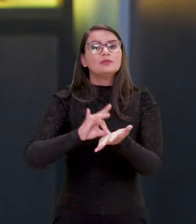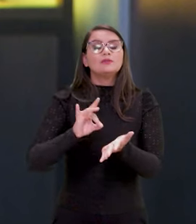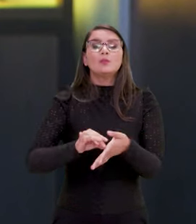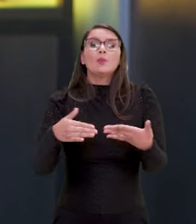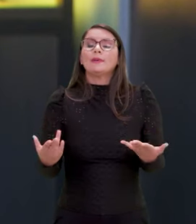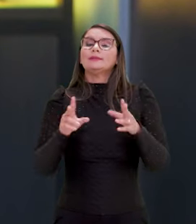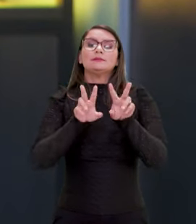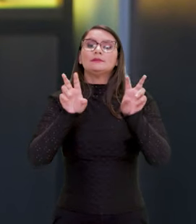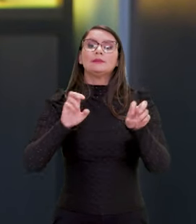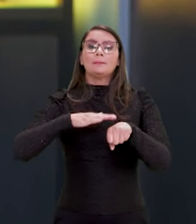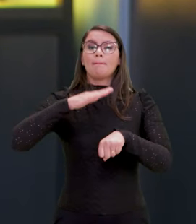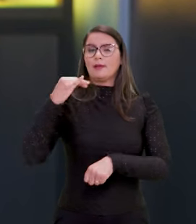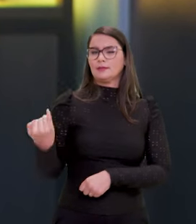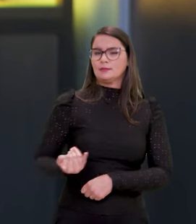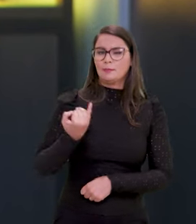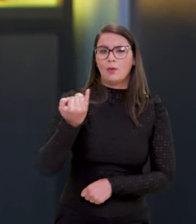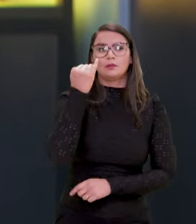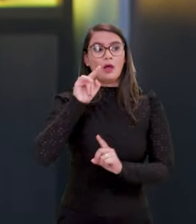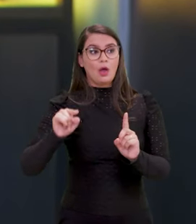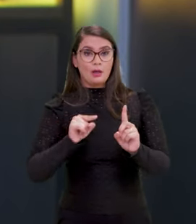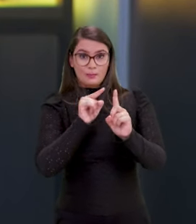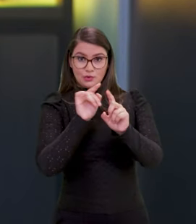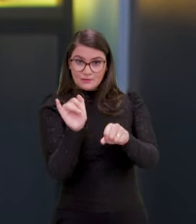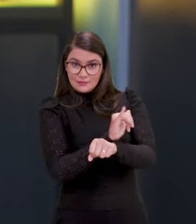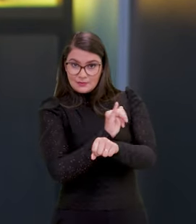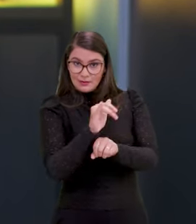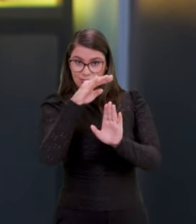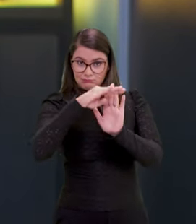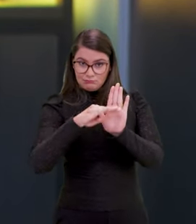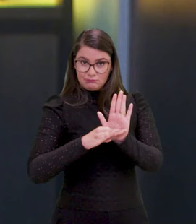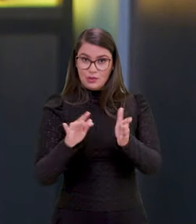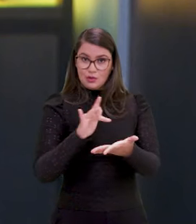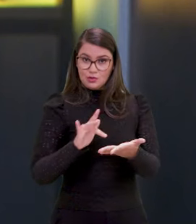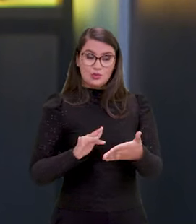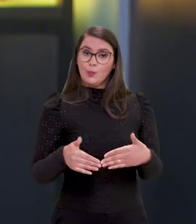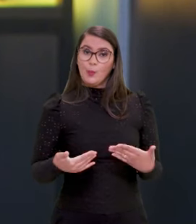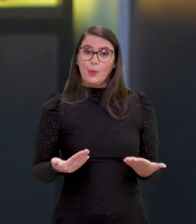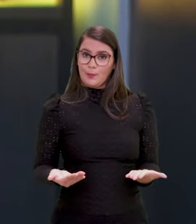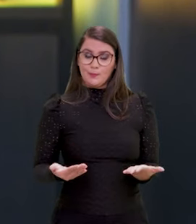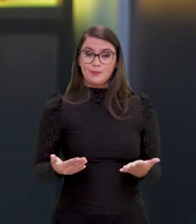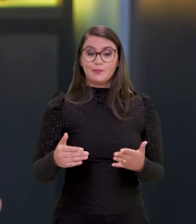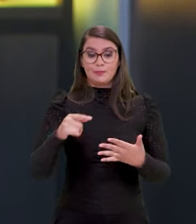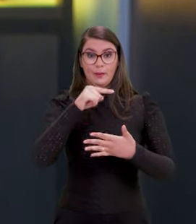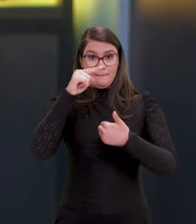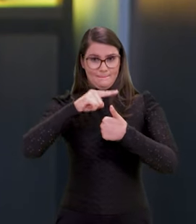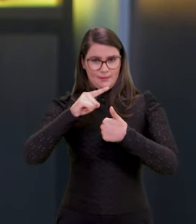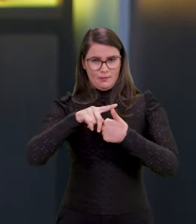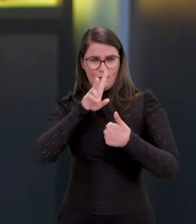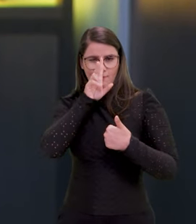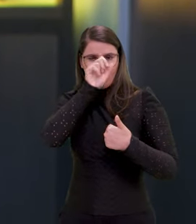de fato, quais eram os assuntos mais relevantes, os grandes objetivos estratégicos que essa pauta digital deveria trazer, né? A primeira é o